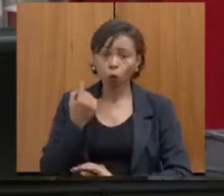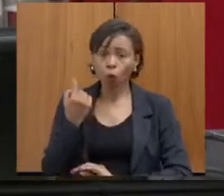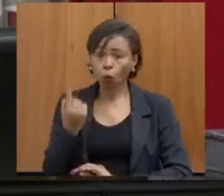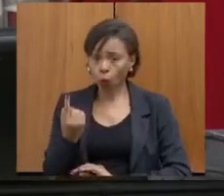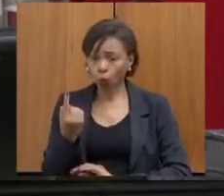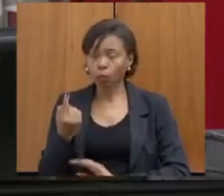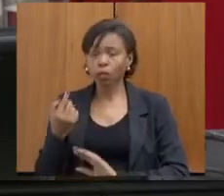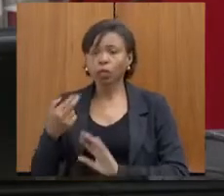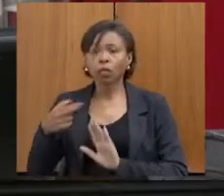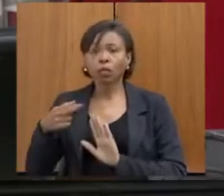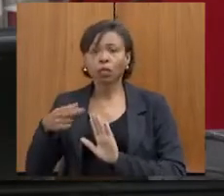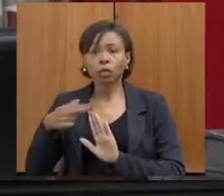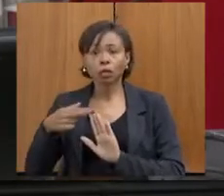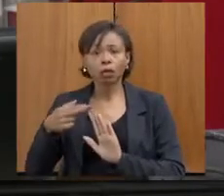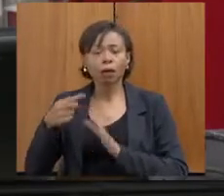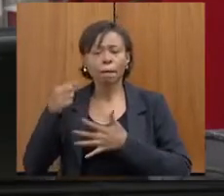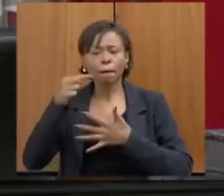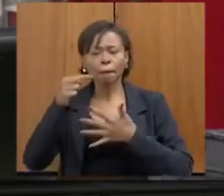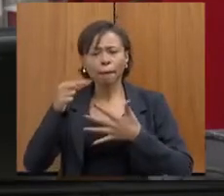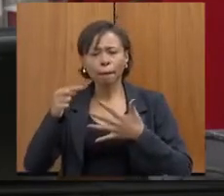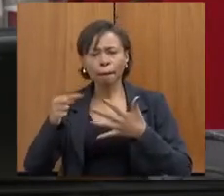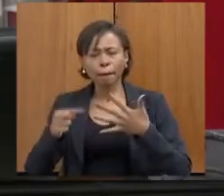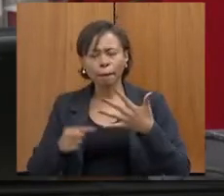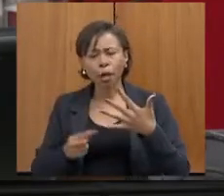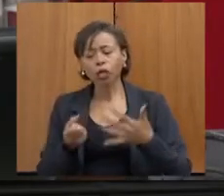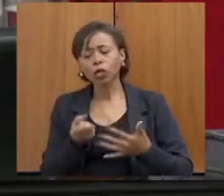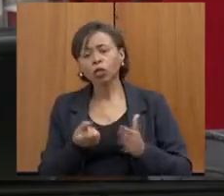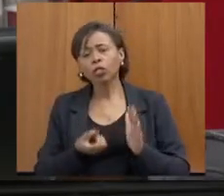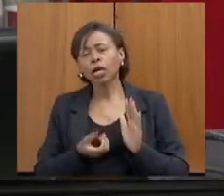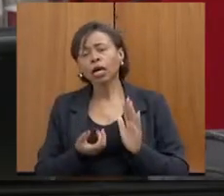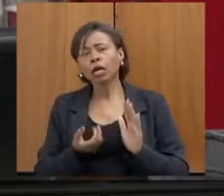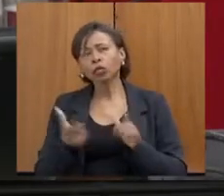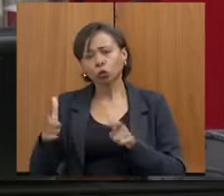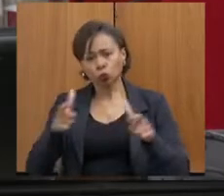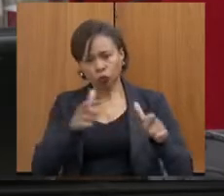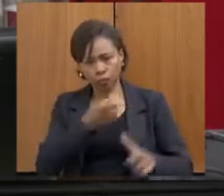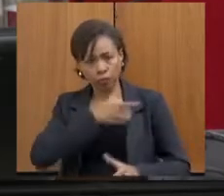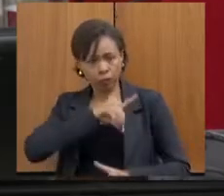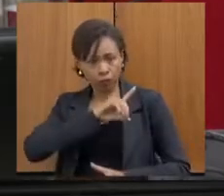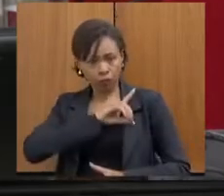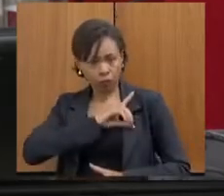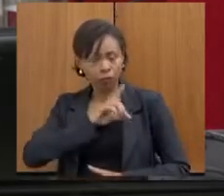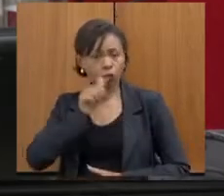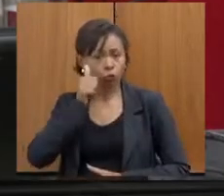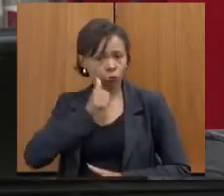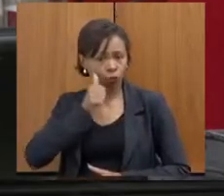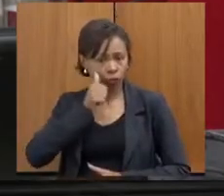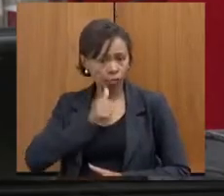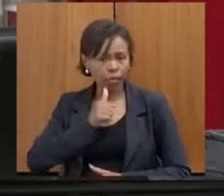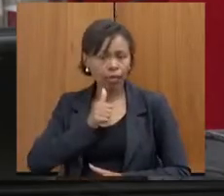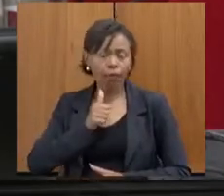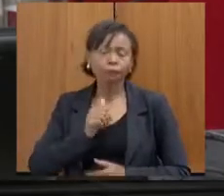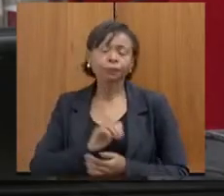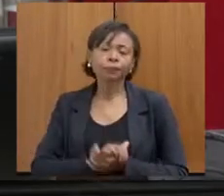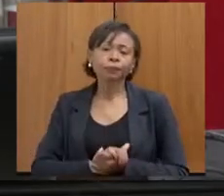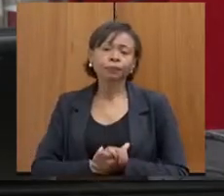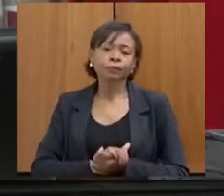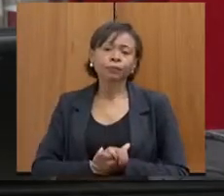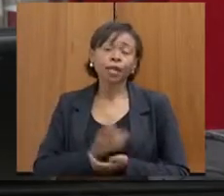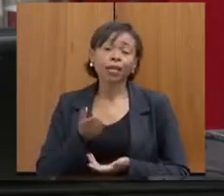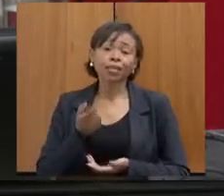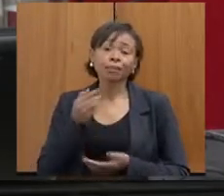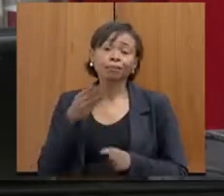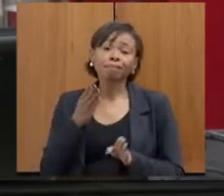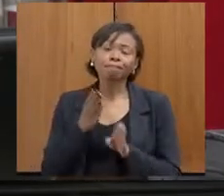toda a pontuação das delegacias de mulheres do Estado em nível de 1 a 4, então foram levantadas que nós temos